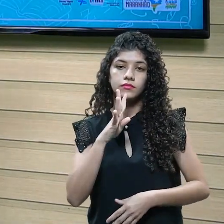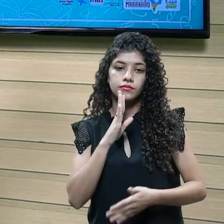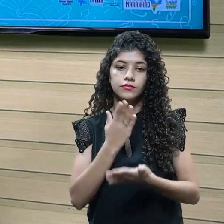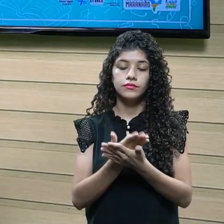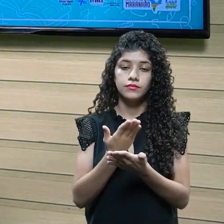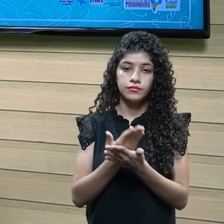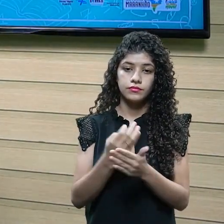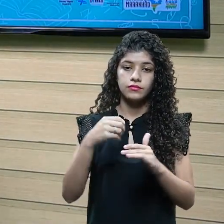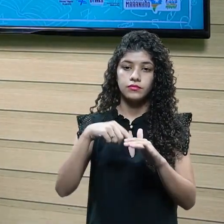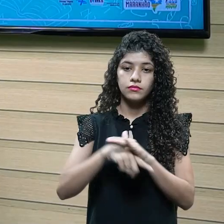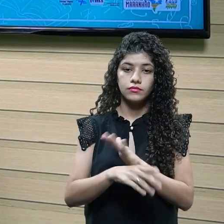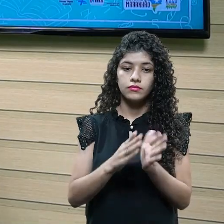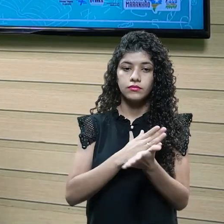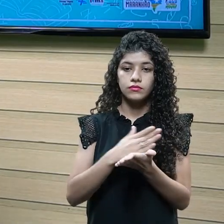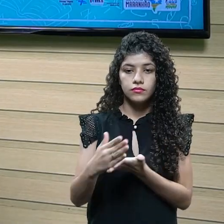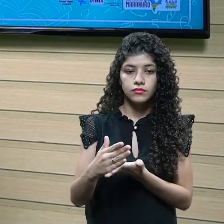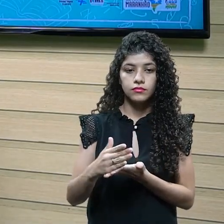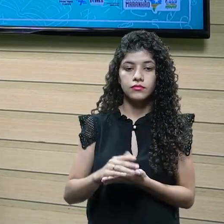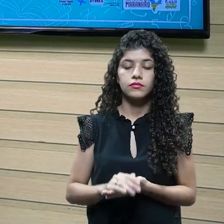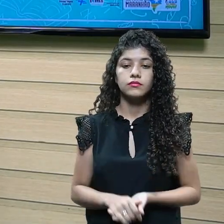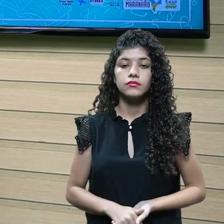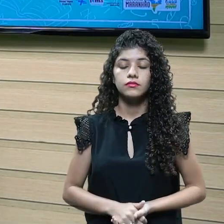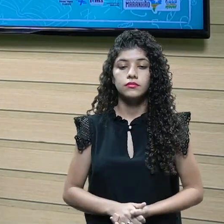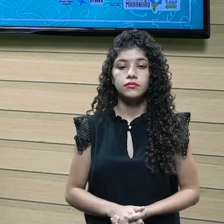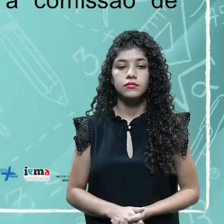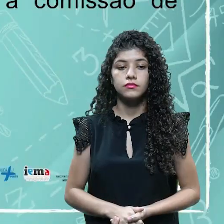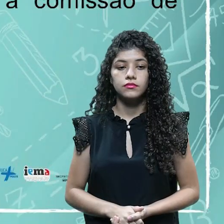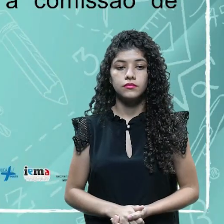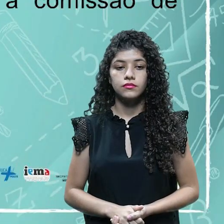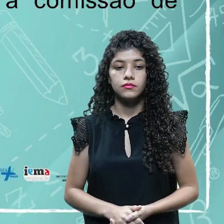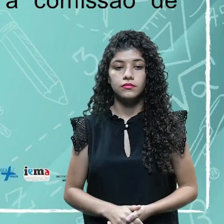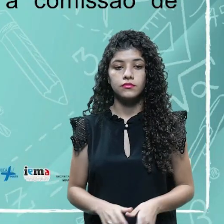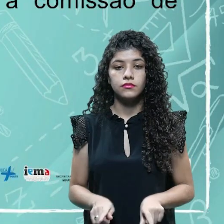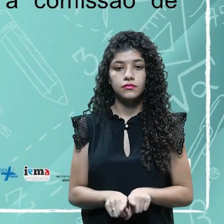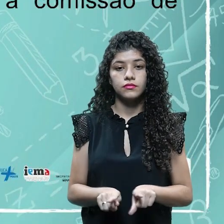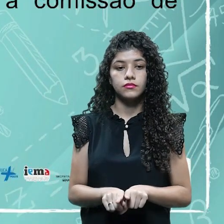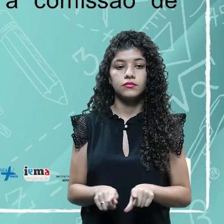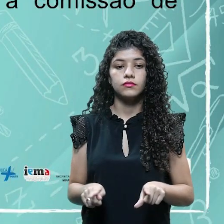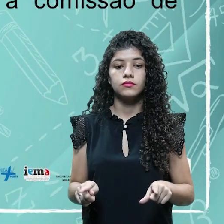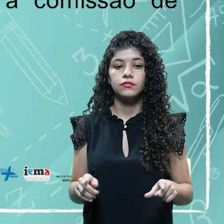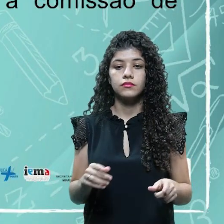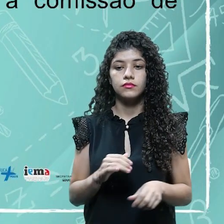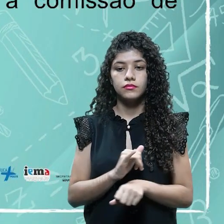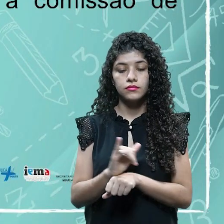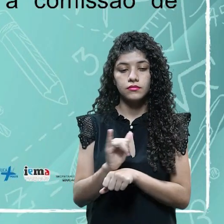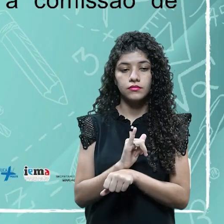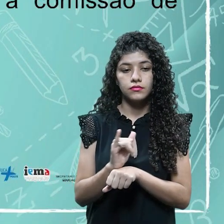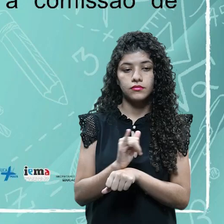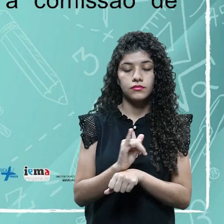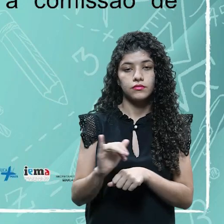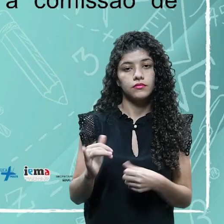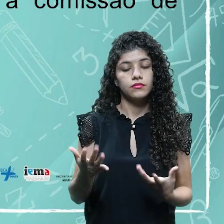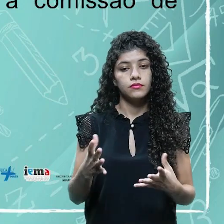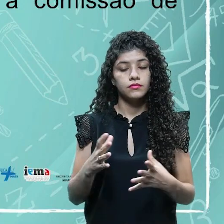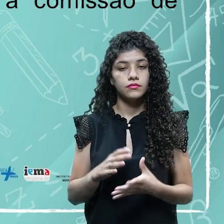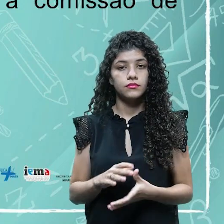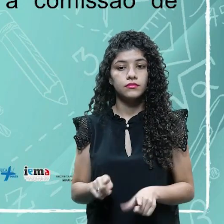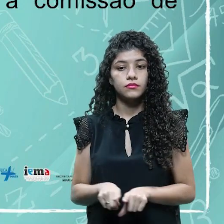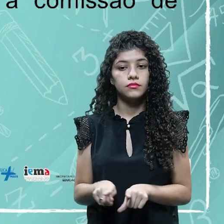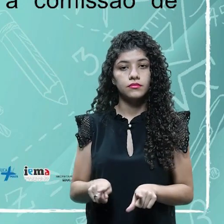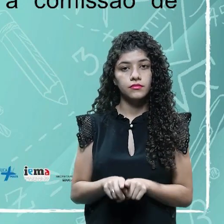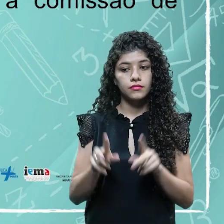Os conhecimentos específicos, teóricos e práticos. Para a implementação também das técnicas de cerimonial, né?